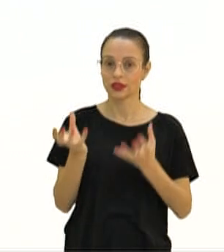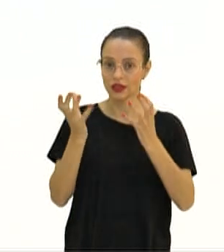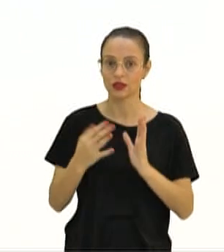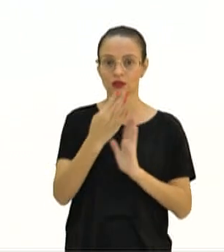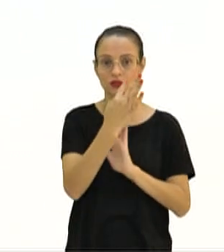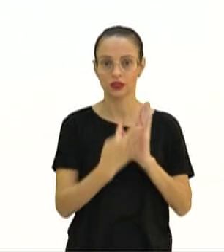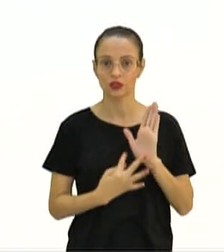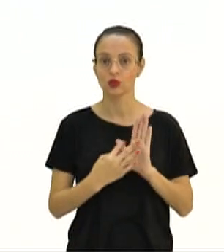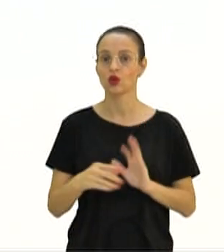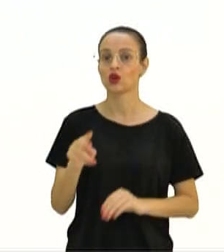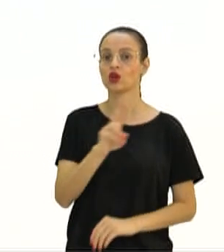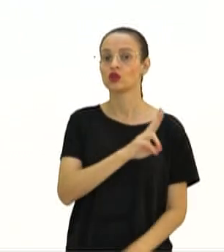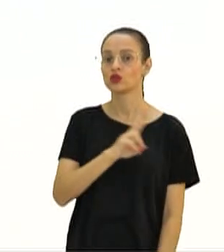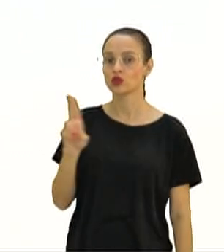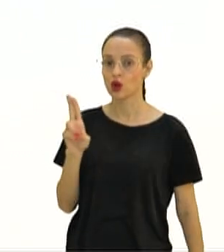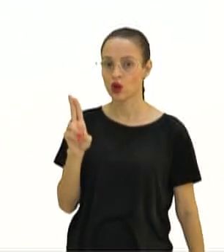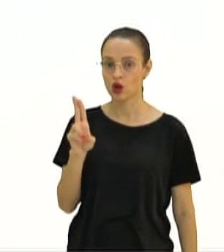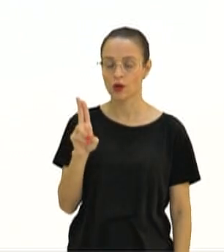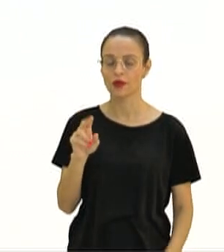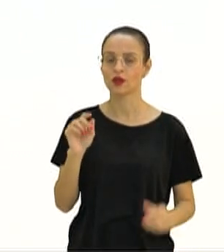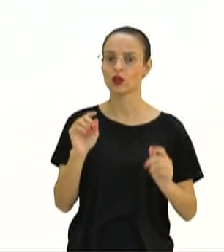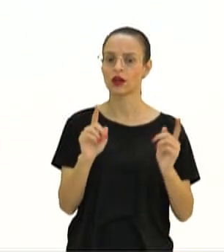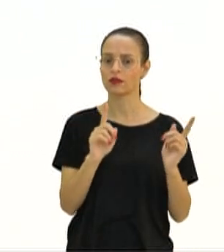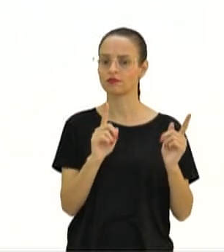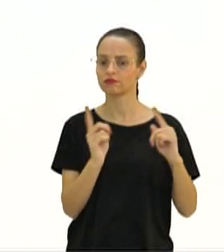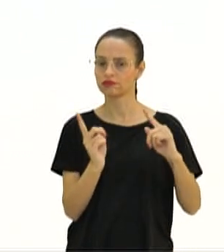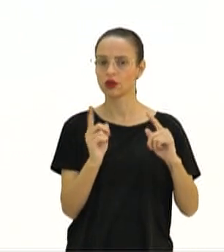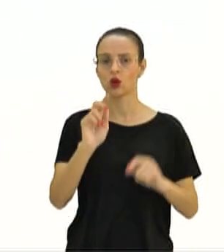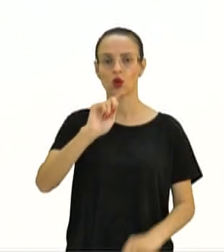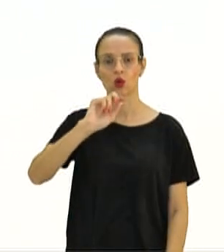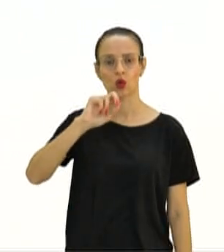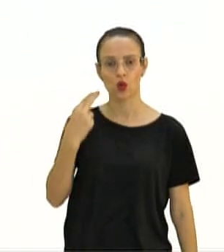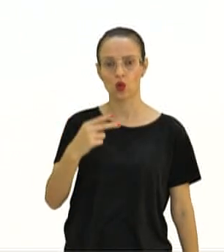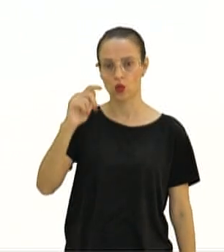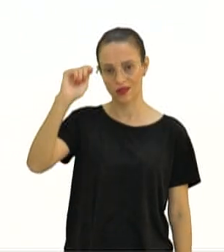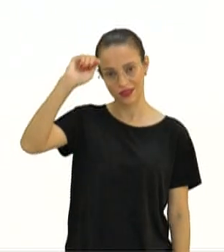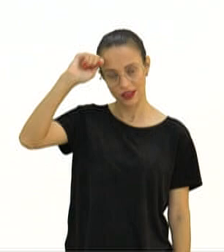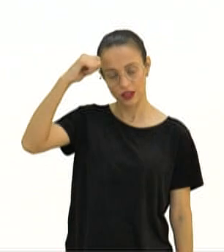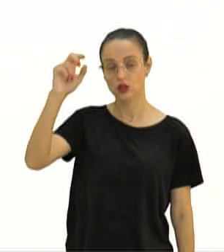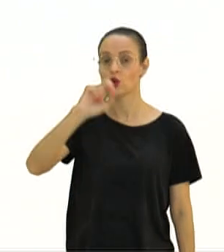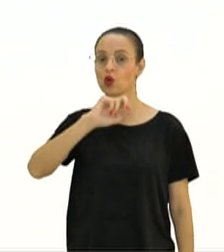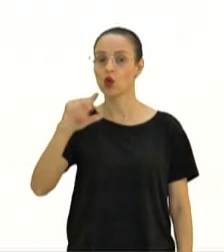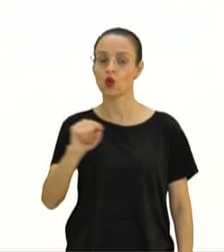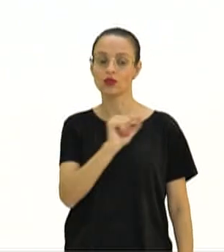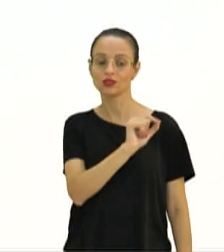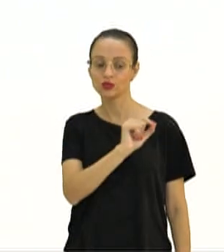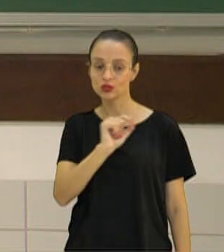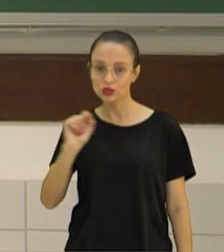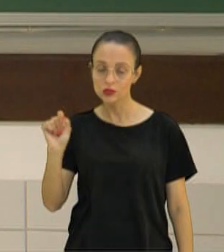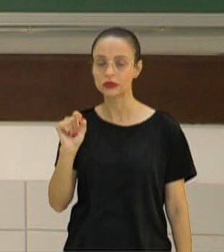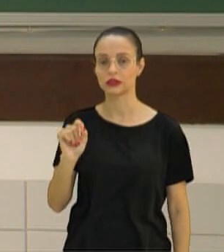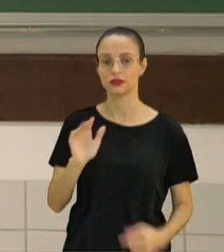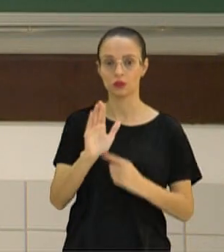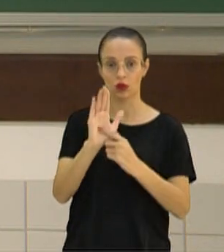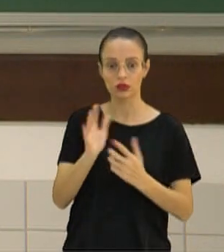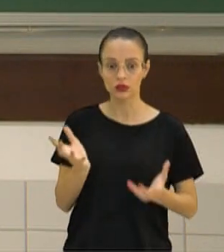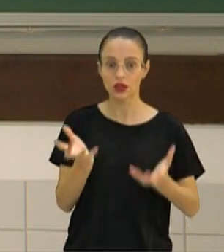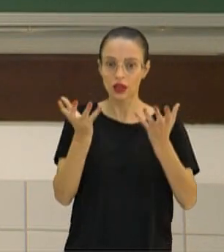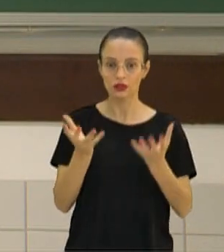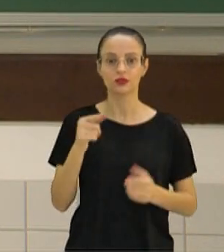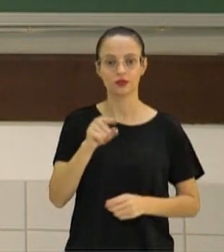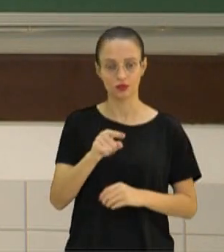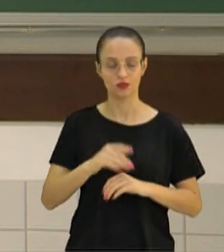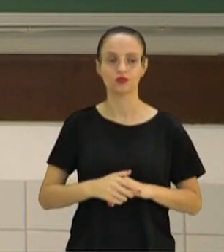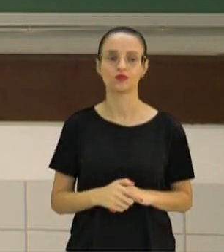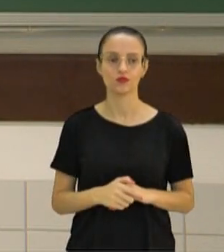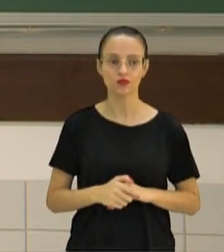Pessoal, nome científico, ou você coloca em itálico, ou coloca em negrito, ou sublinha. O importante é fazer o destaque desse nome do